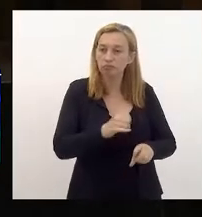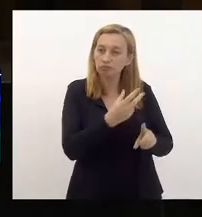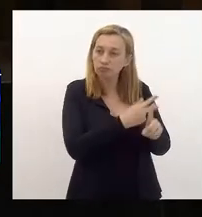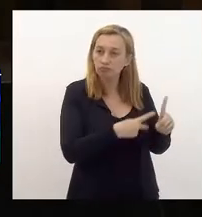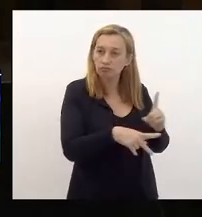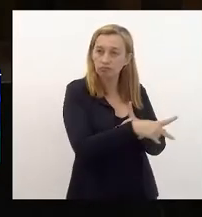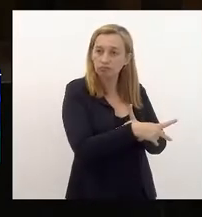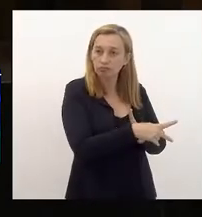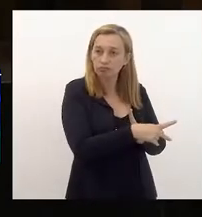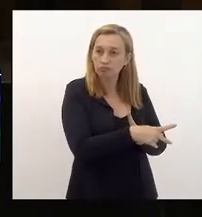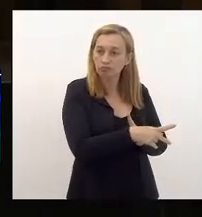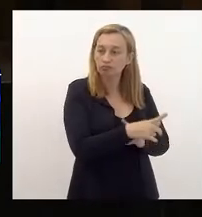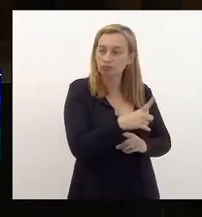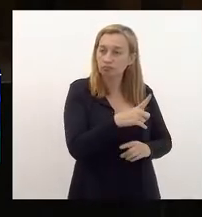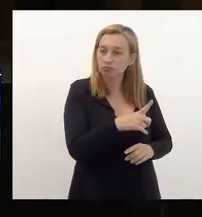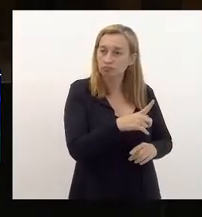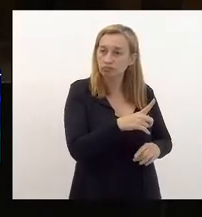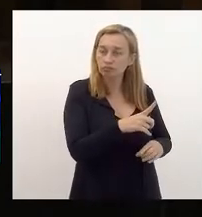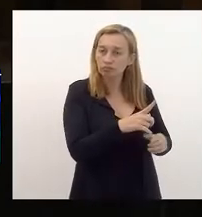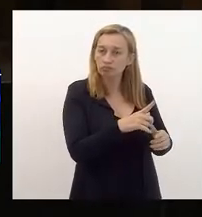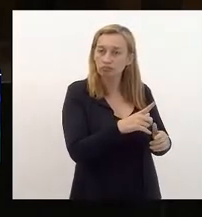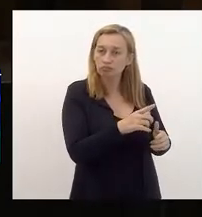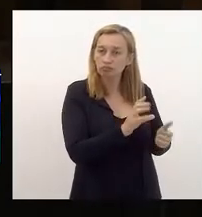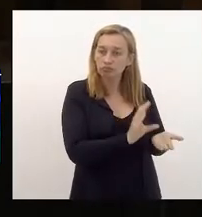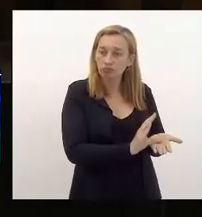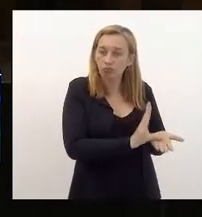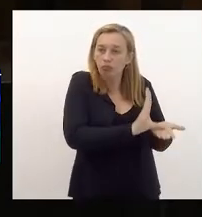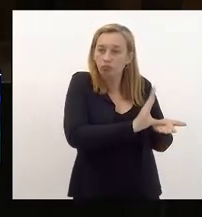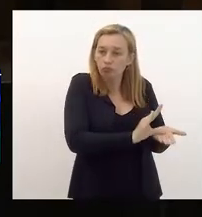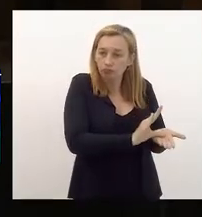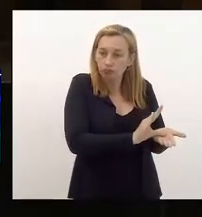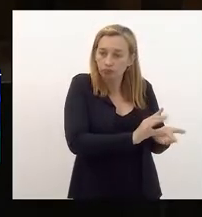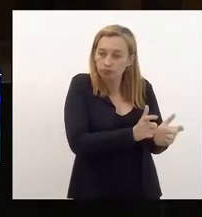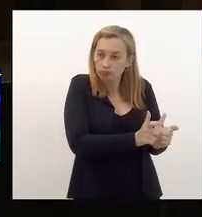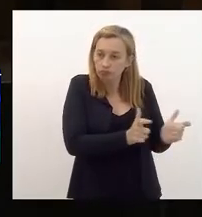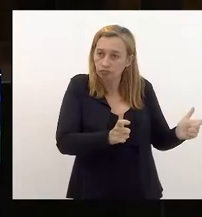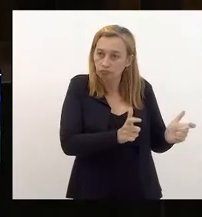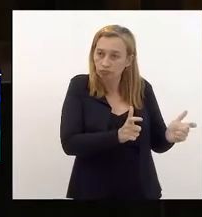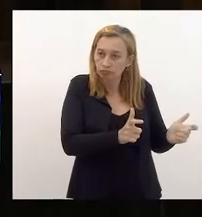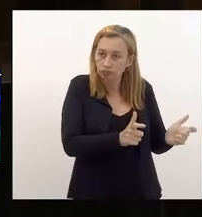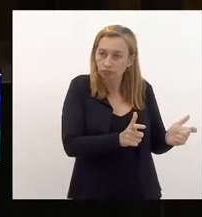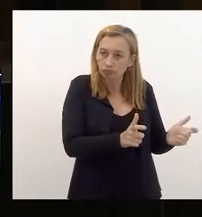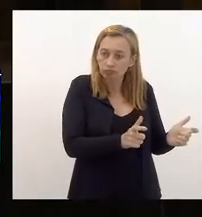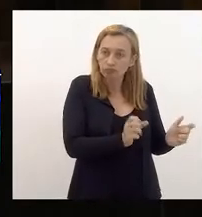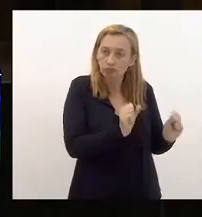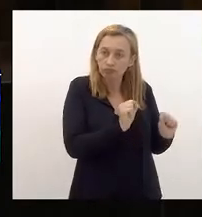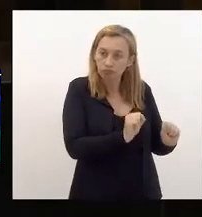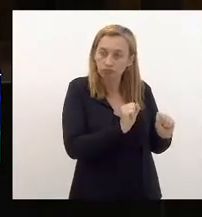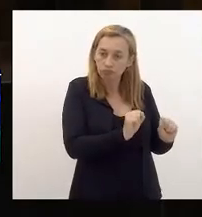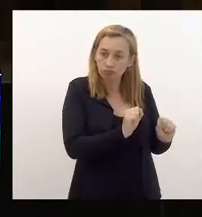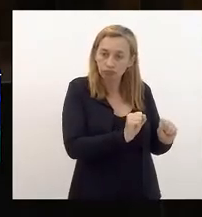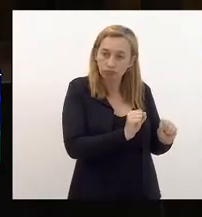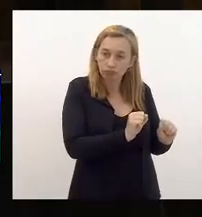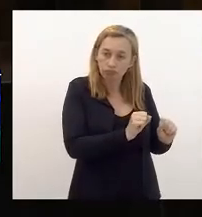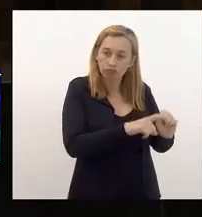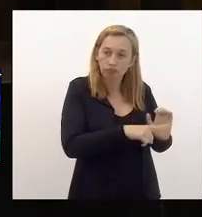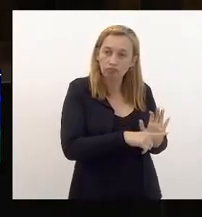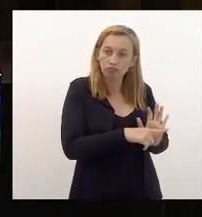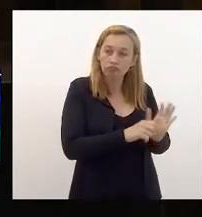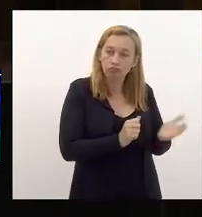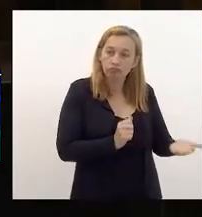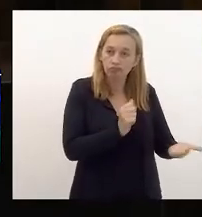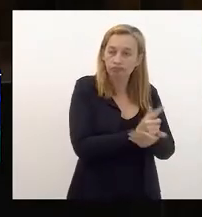passa a fazer uma poupança mais larga, com a queda de arrecadação, o próprio Rio Previdência pode arcar com as despesas dos aposentados.